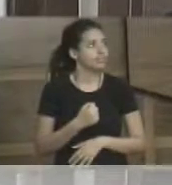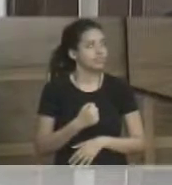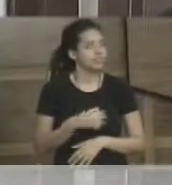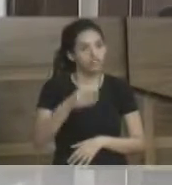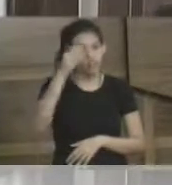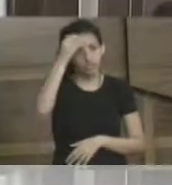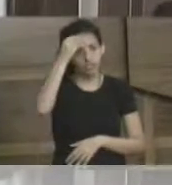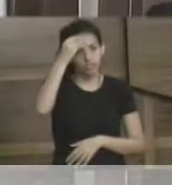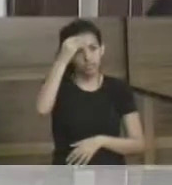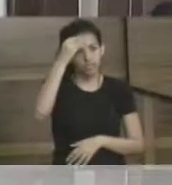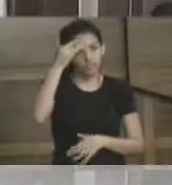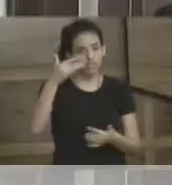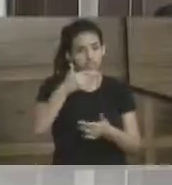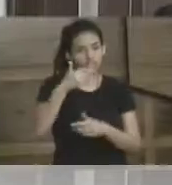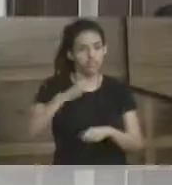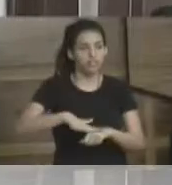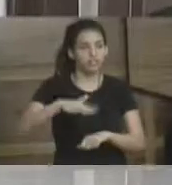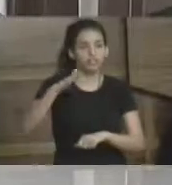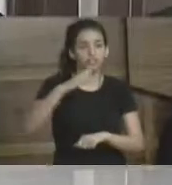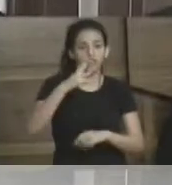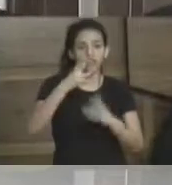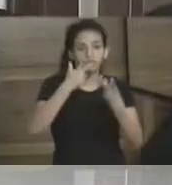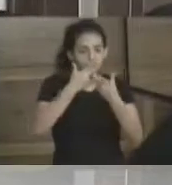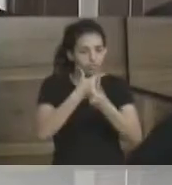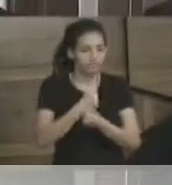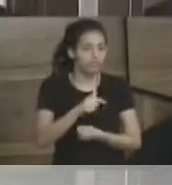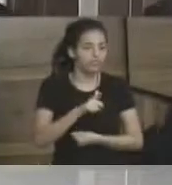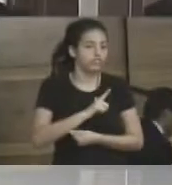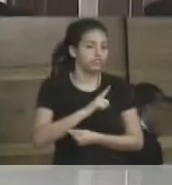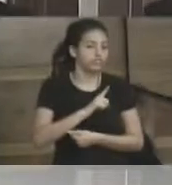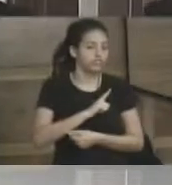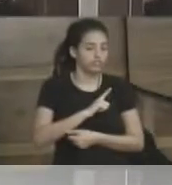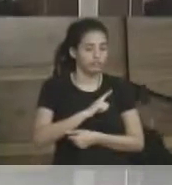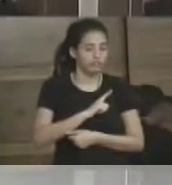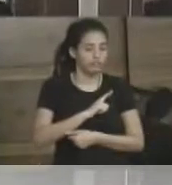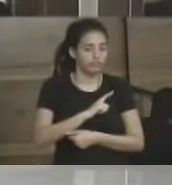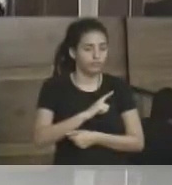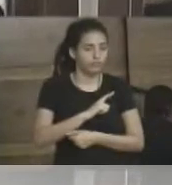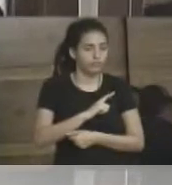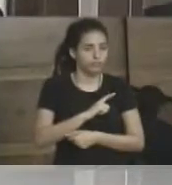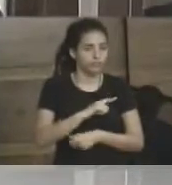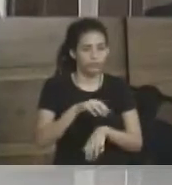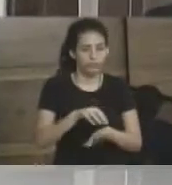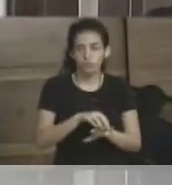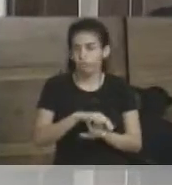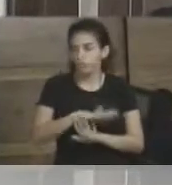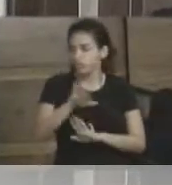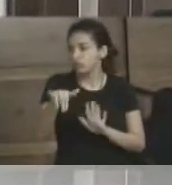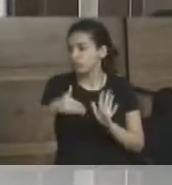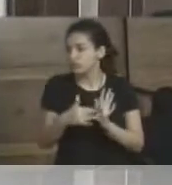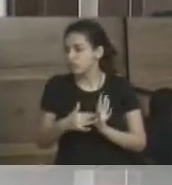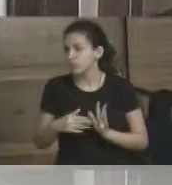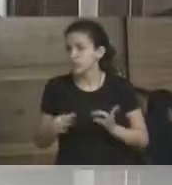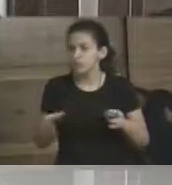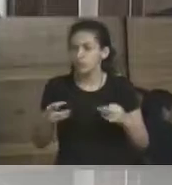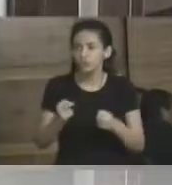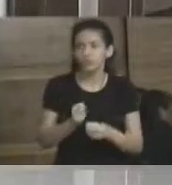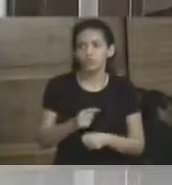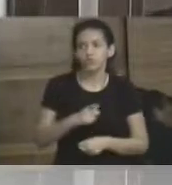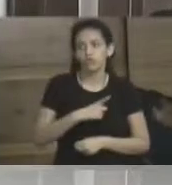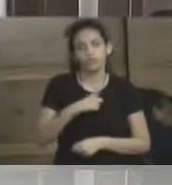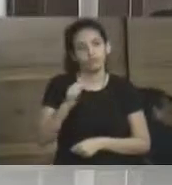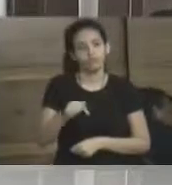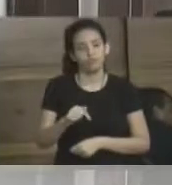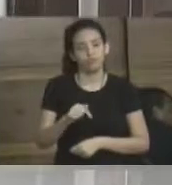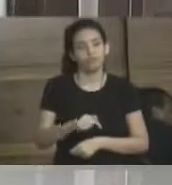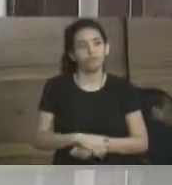mais bonita que existe em toda a face da Terra. É uma cidade que contempla todo tipo de turismo, todo tipo de atração, todo tipo de